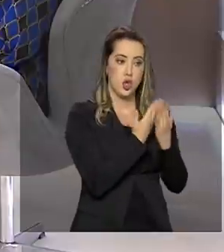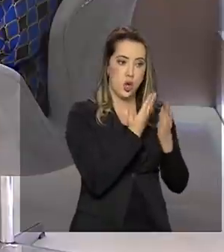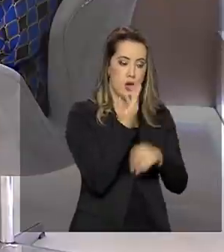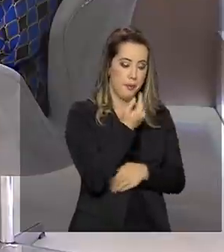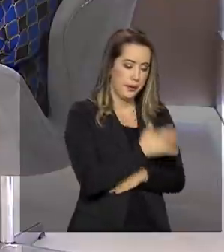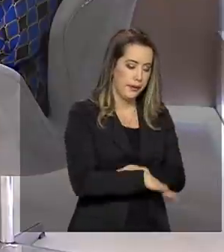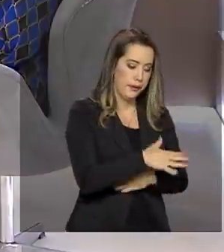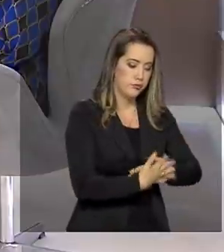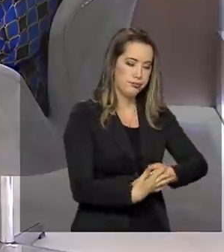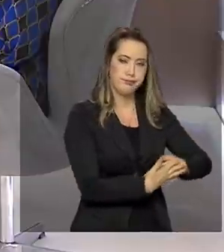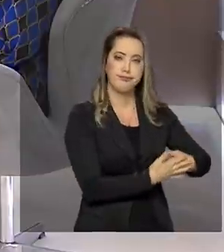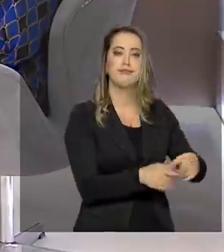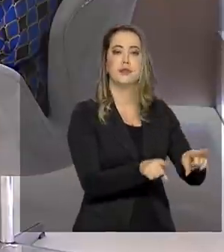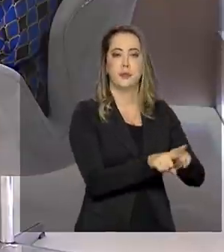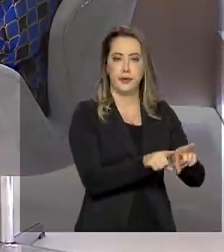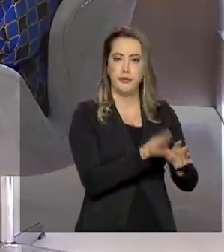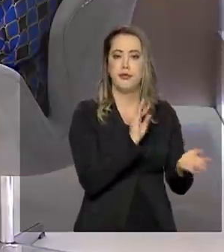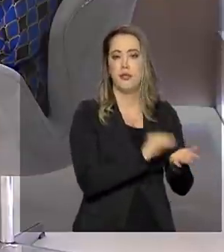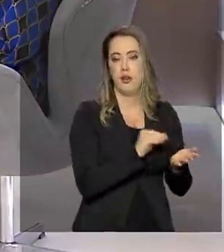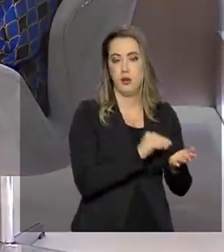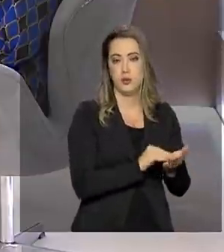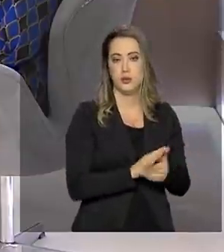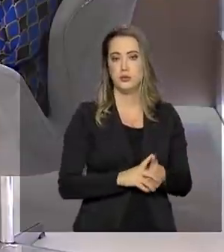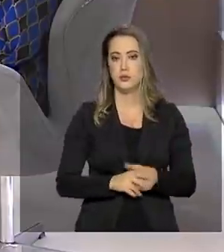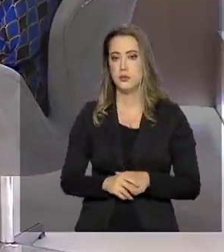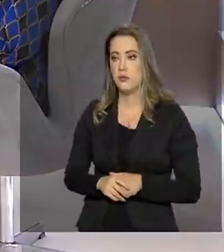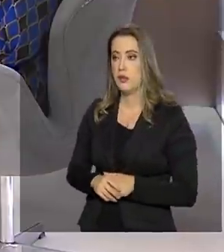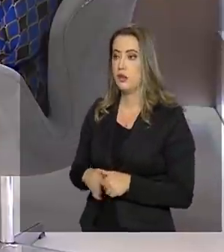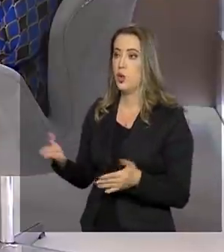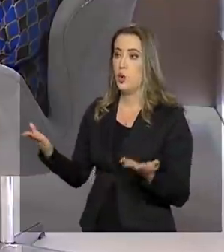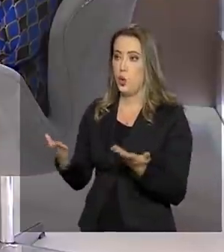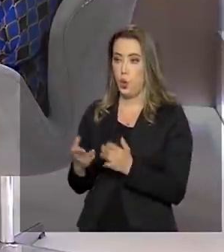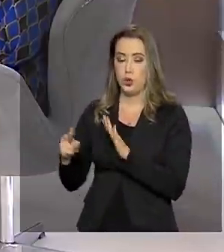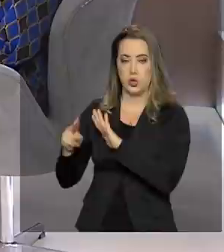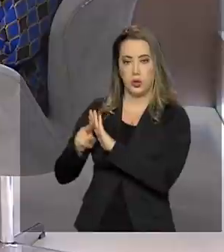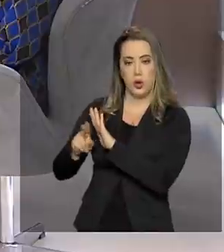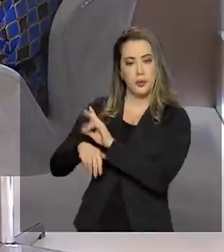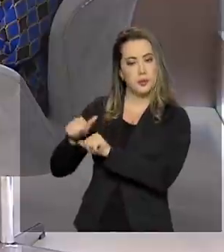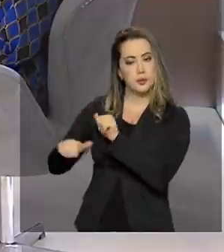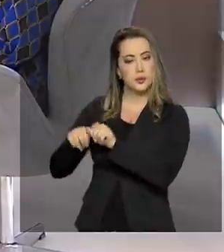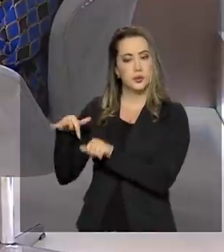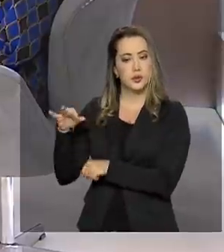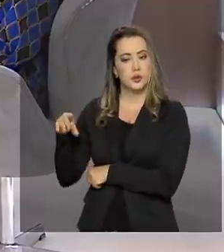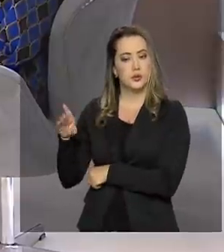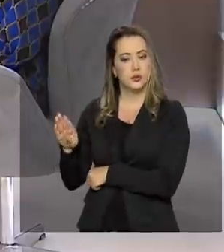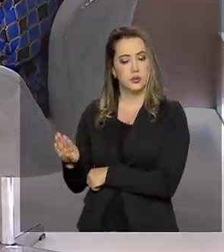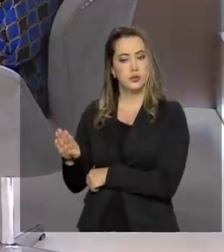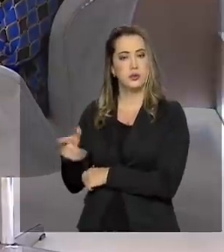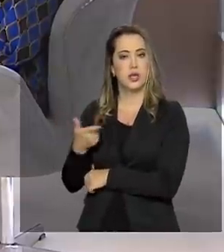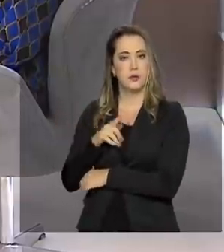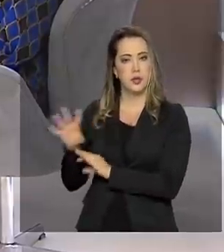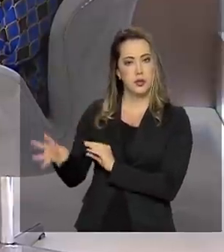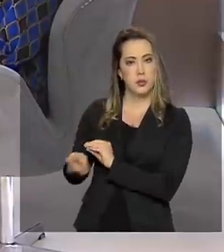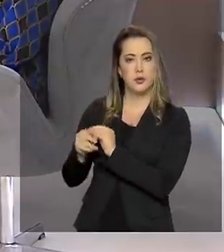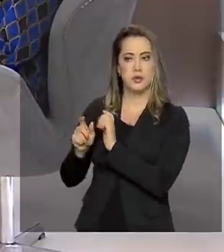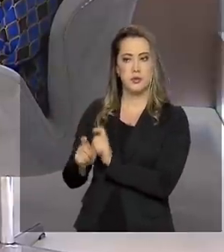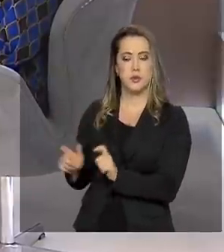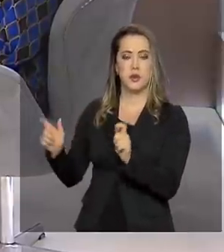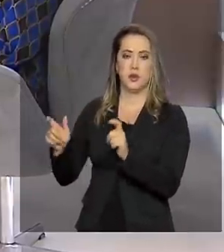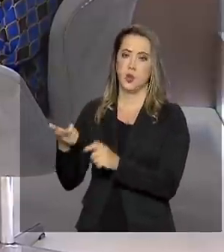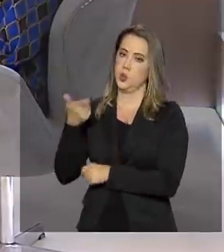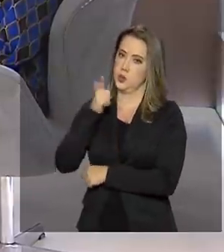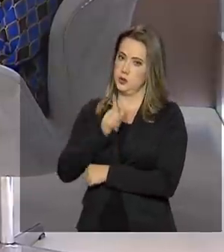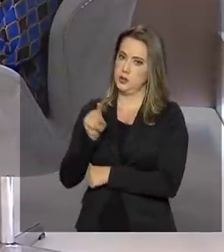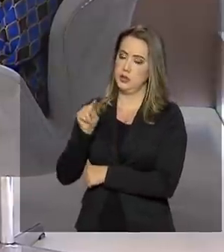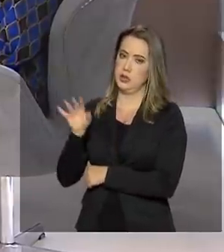do Fundeb? Ele está agora com esse novo mecanismo, essa complementação maior da união, chegando nesses